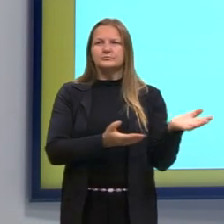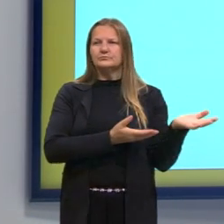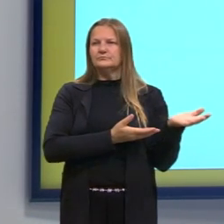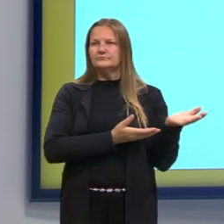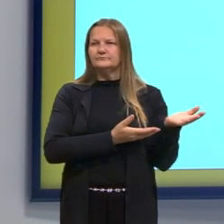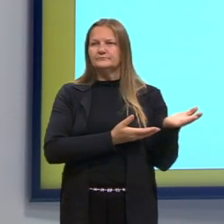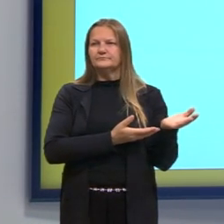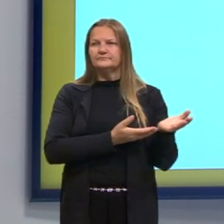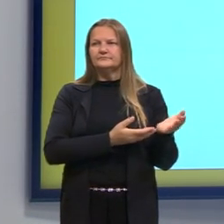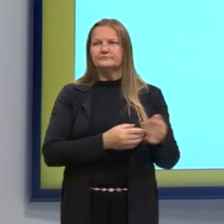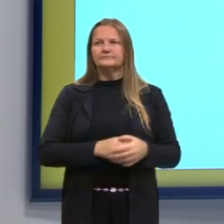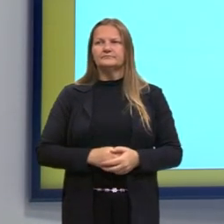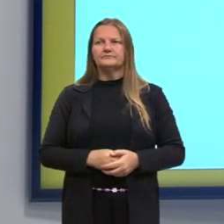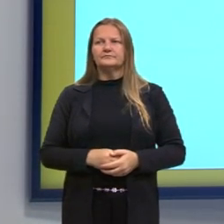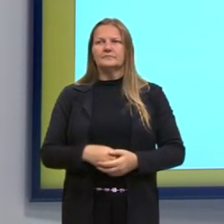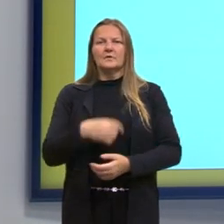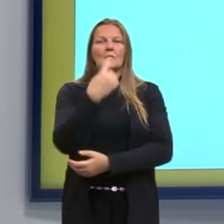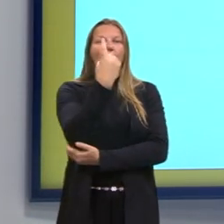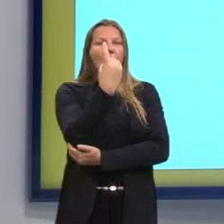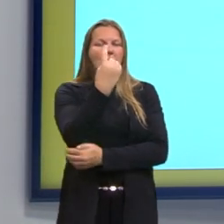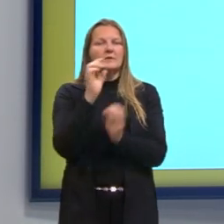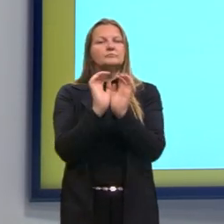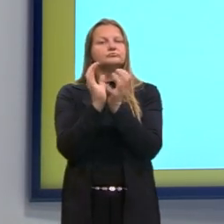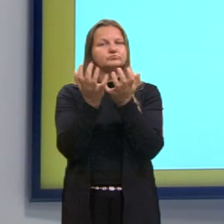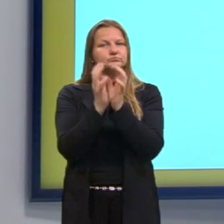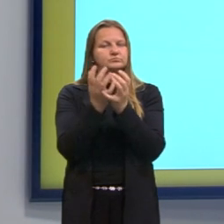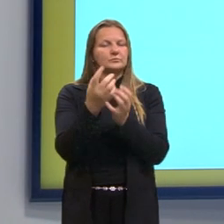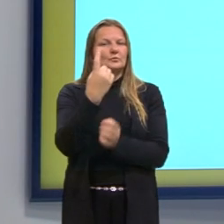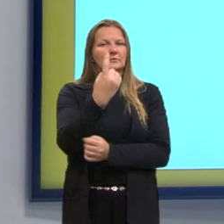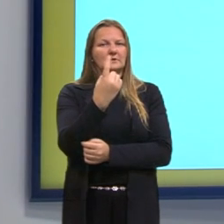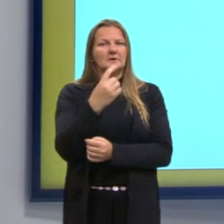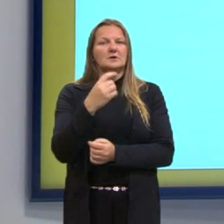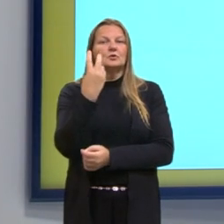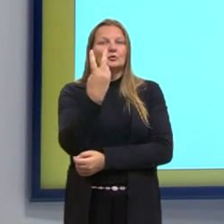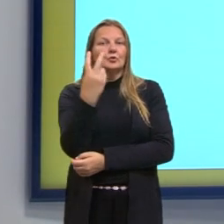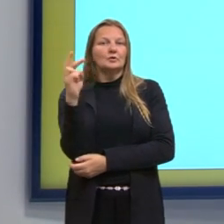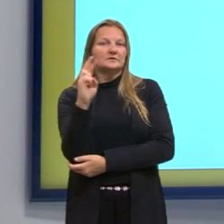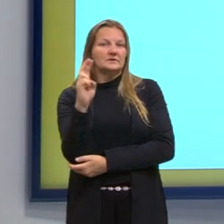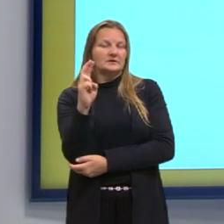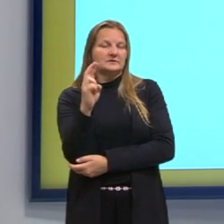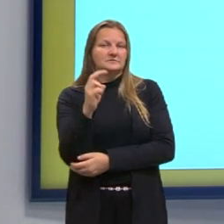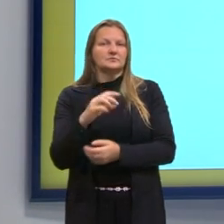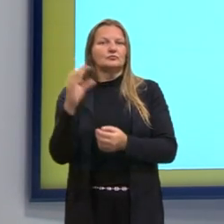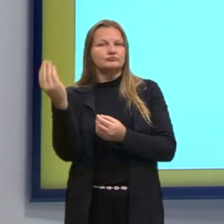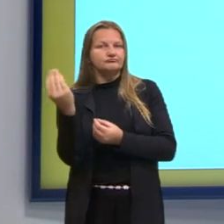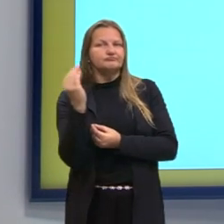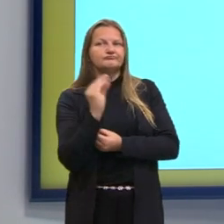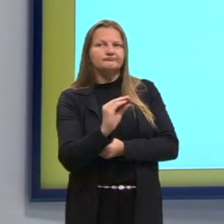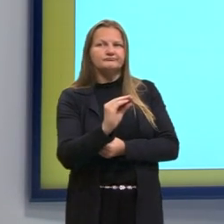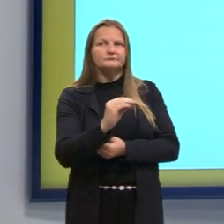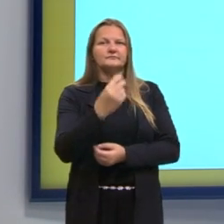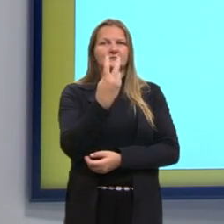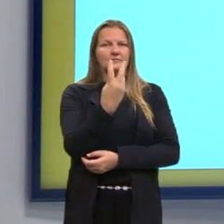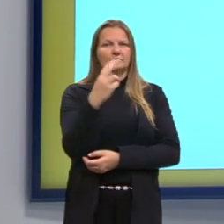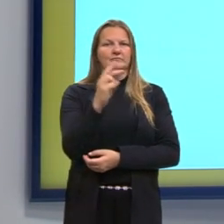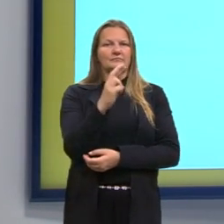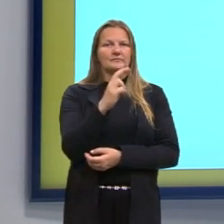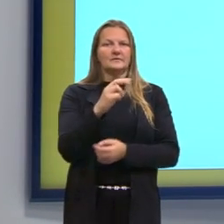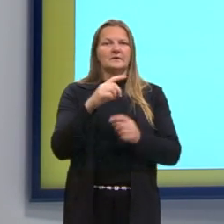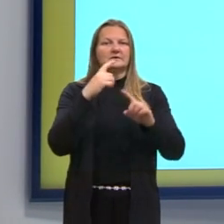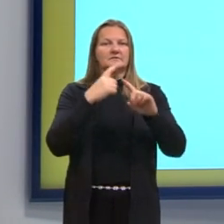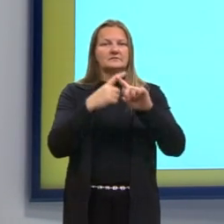ele vai consumir uma hortaliça. E cada hortaliça custa 2 reais. Então, seria pegar o 2 e